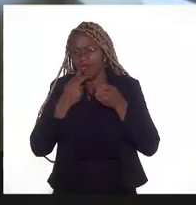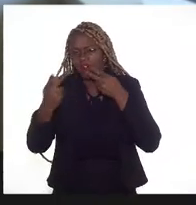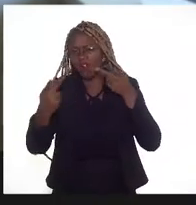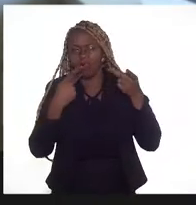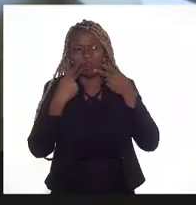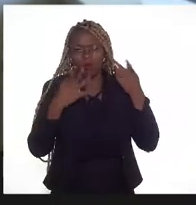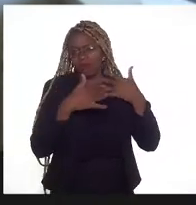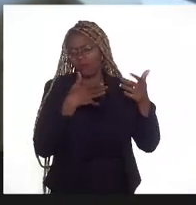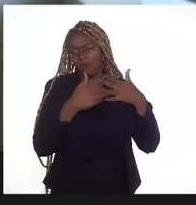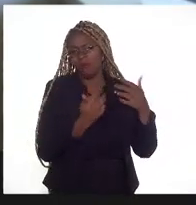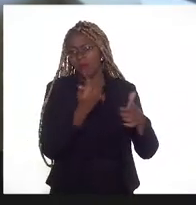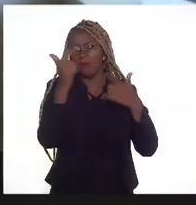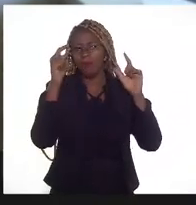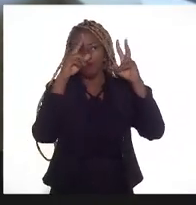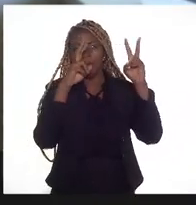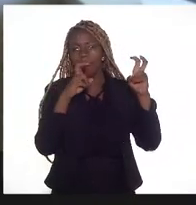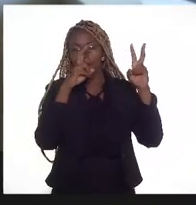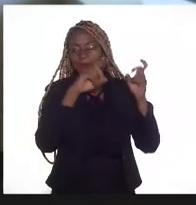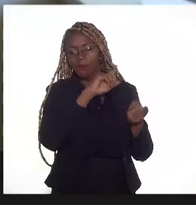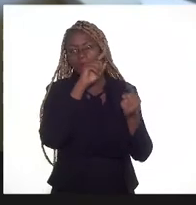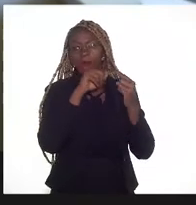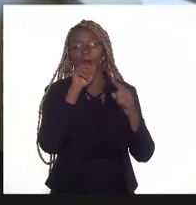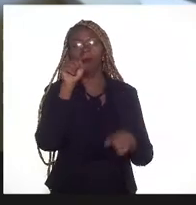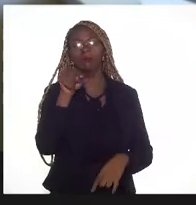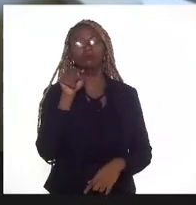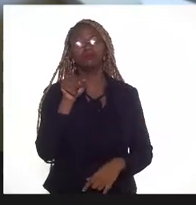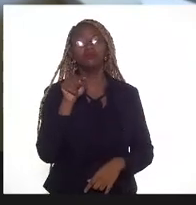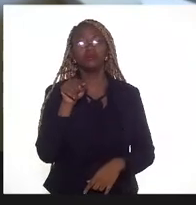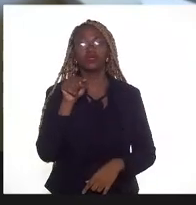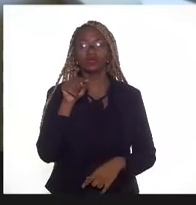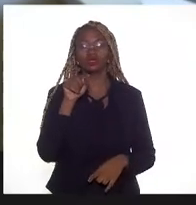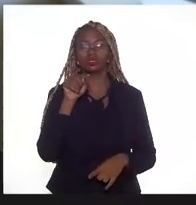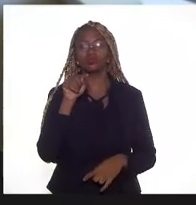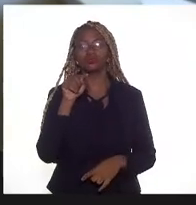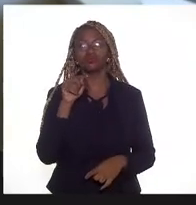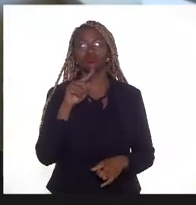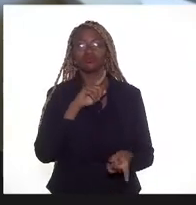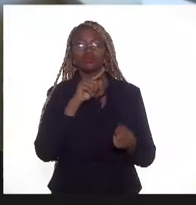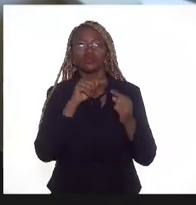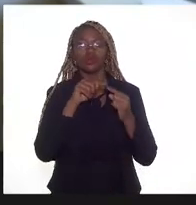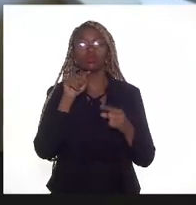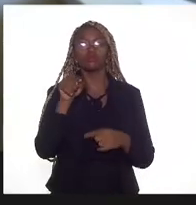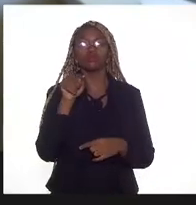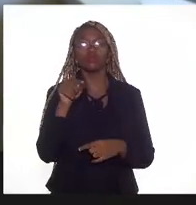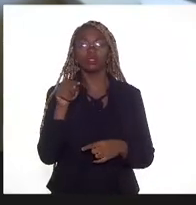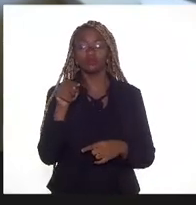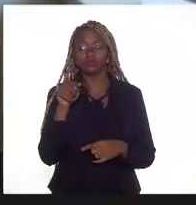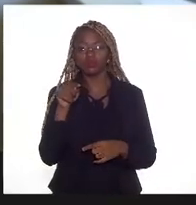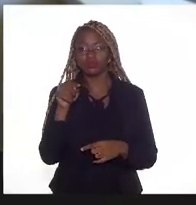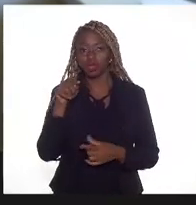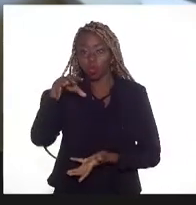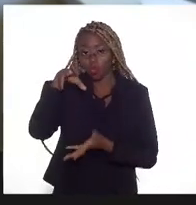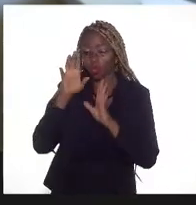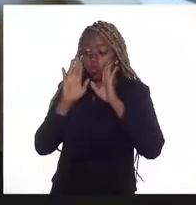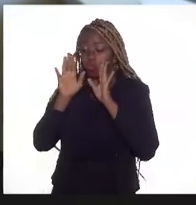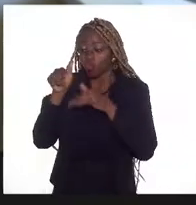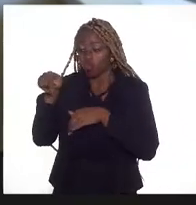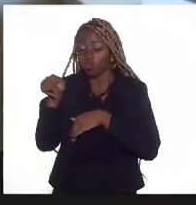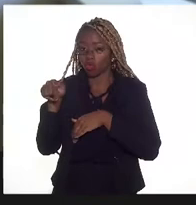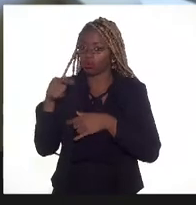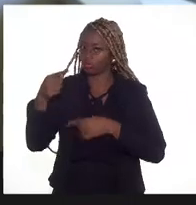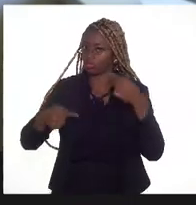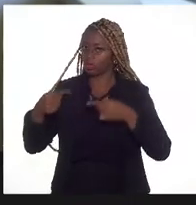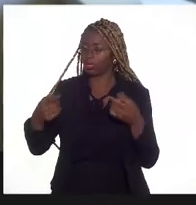outro tema que diga respeito à questão central nossa. Nós estamos